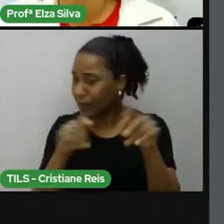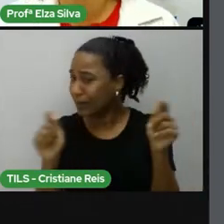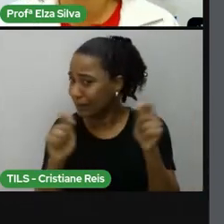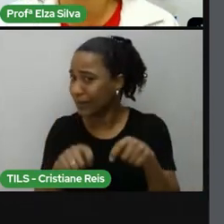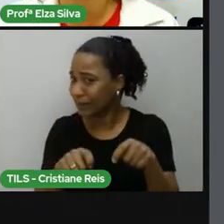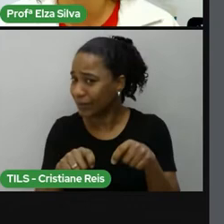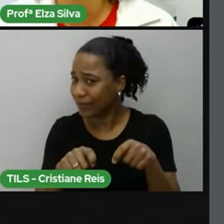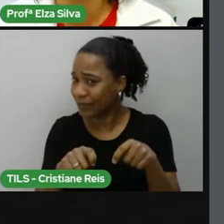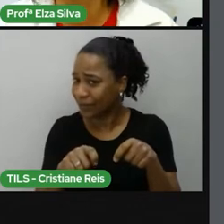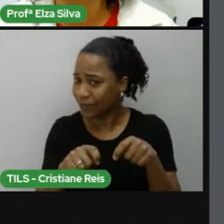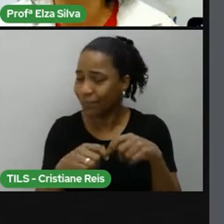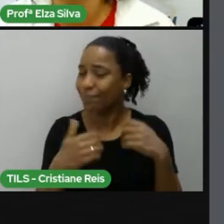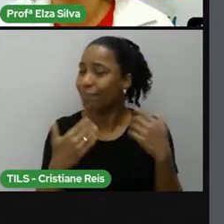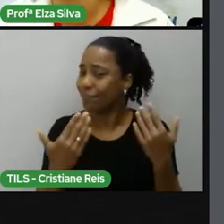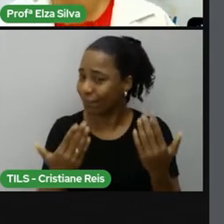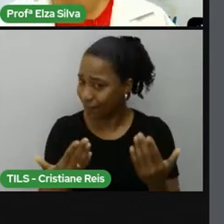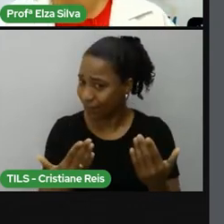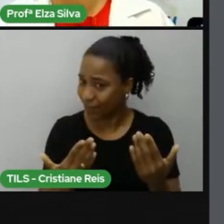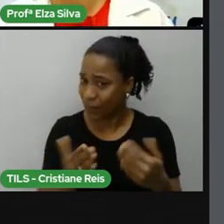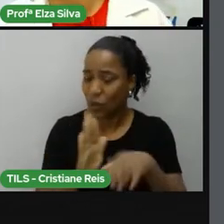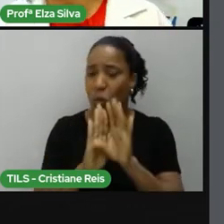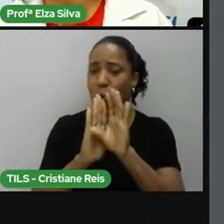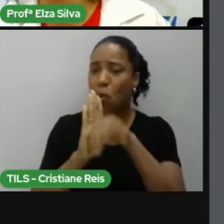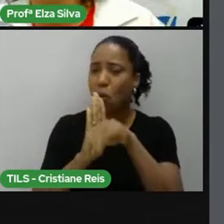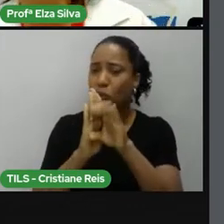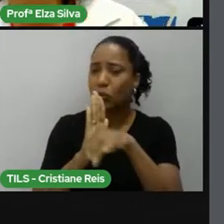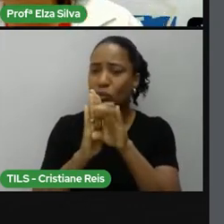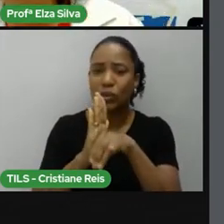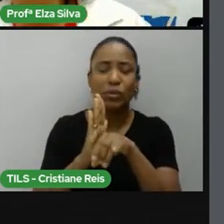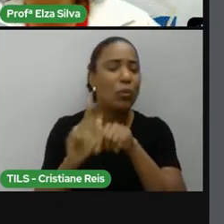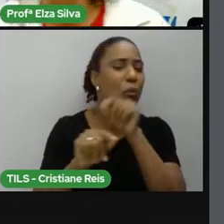definirmos um único conceito para a beleza?